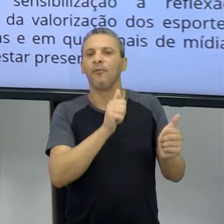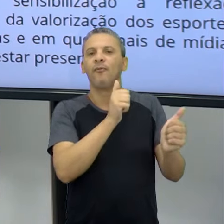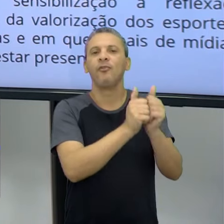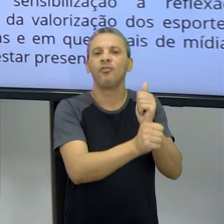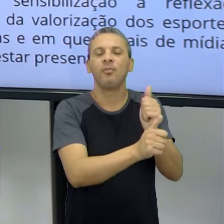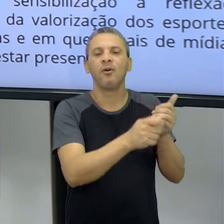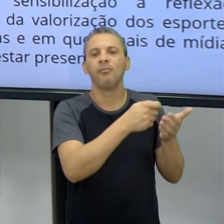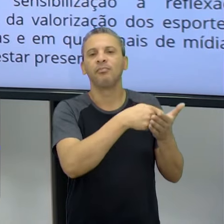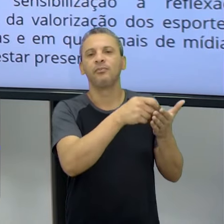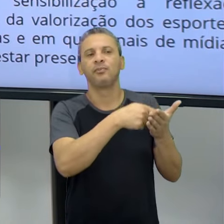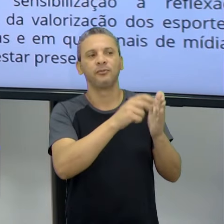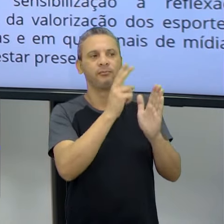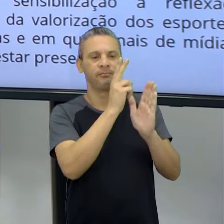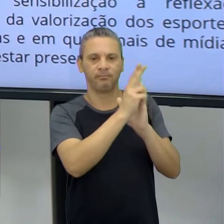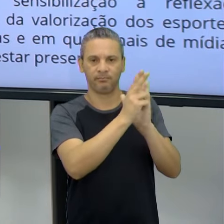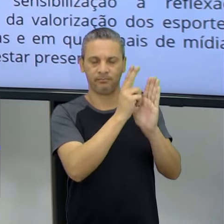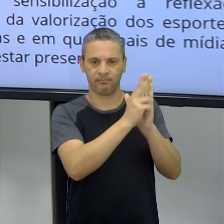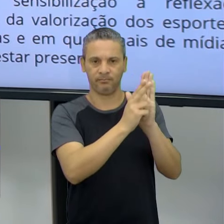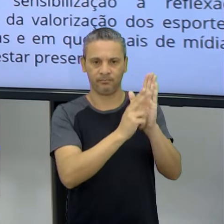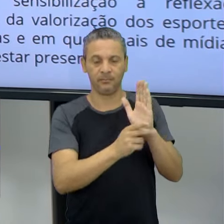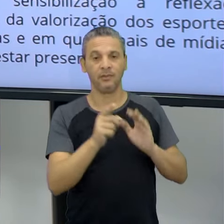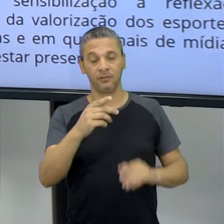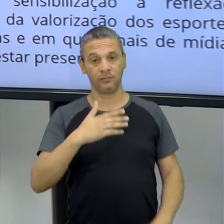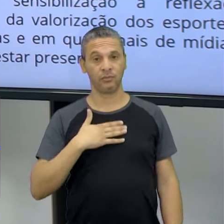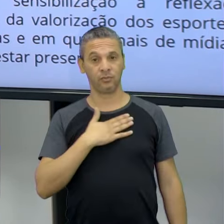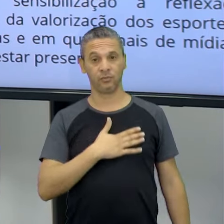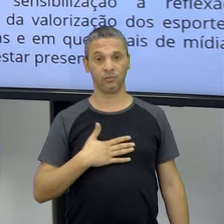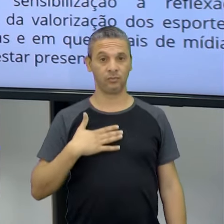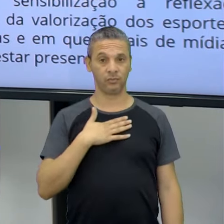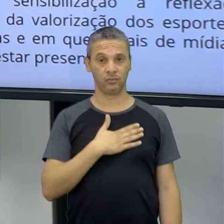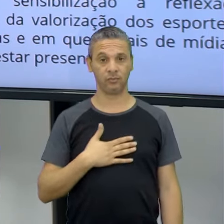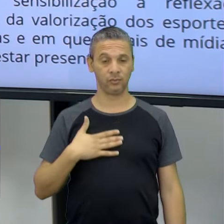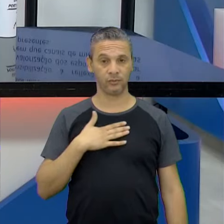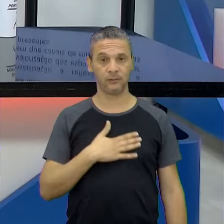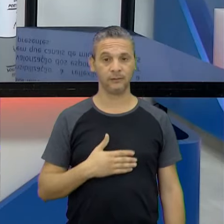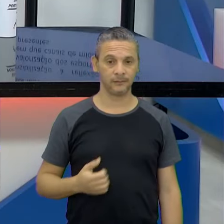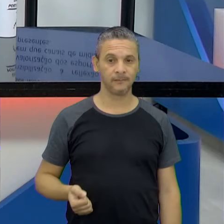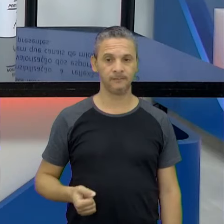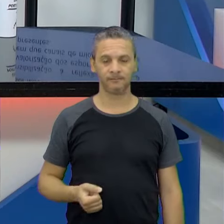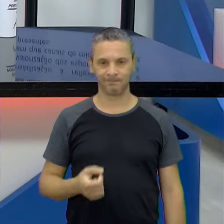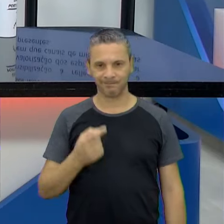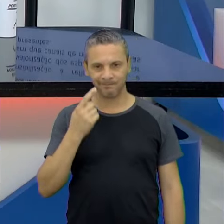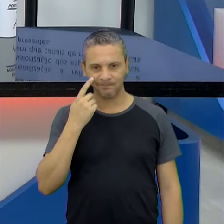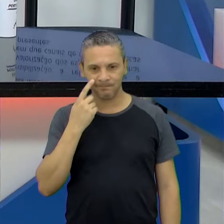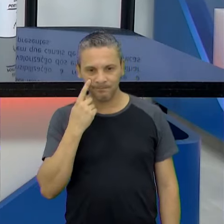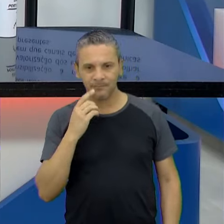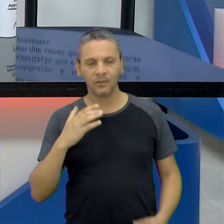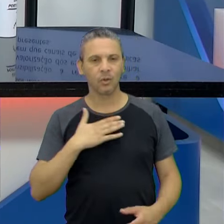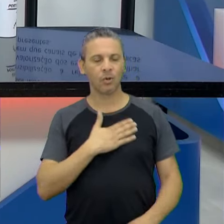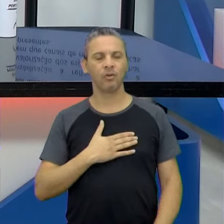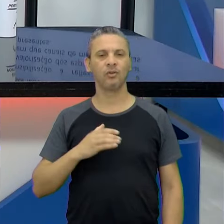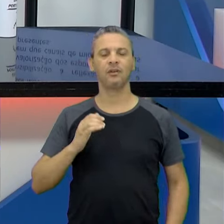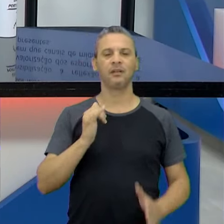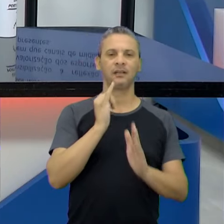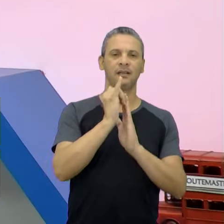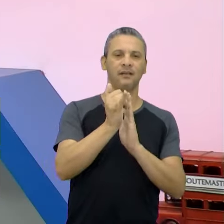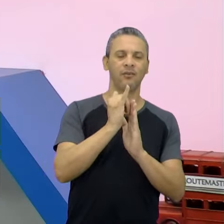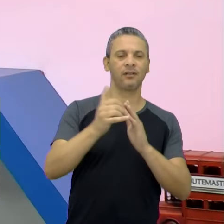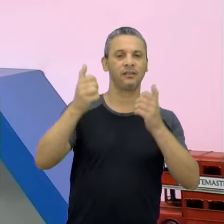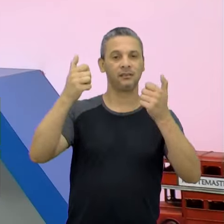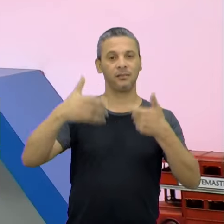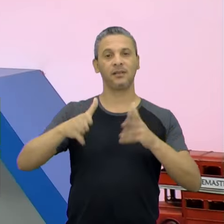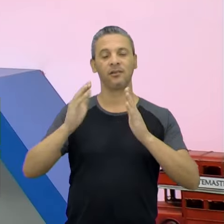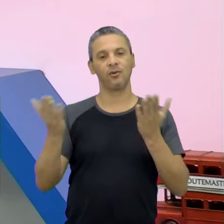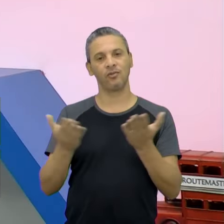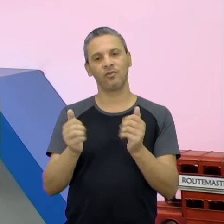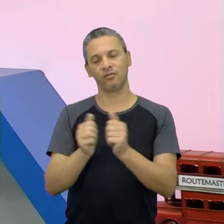sobre futebol, mas assim, eu espero que vocês gostem. Ficou bem legal. Na verdade, a professora explicou sobre o que era crônica, Falamos sobre crônica, mas hoje eu